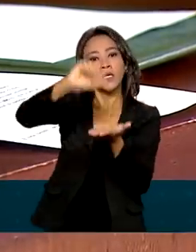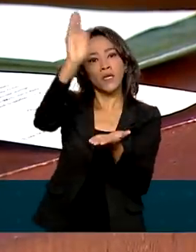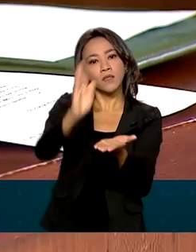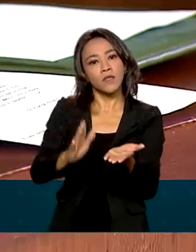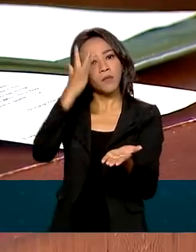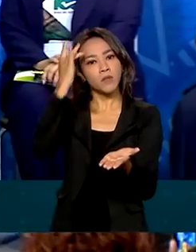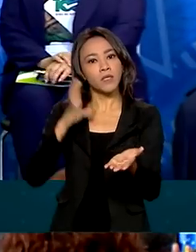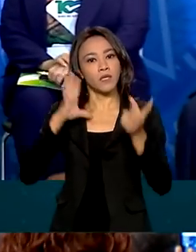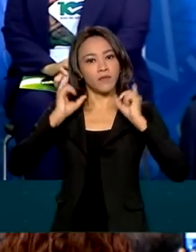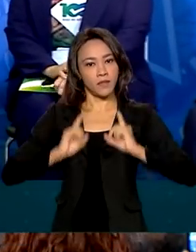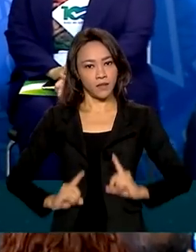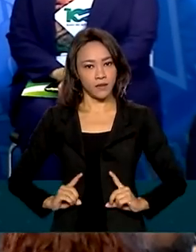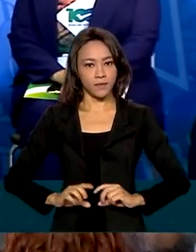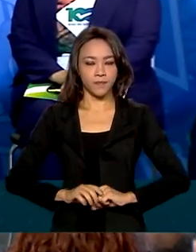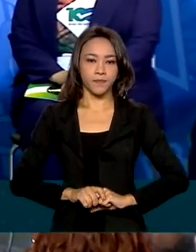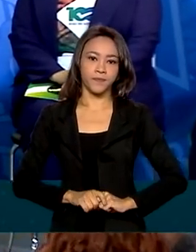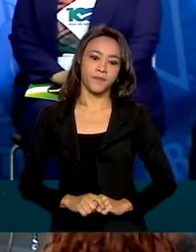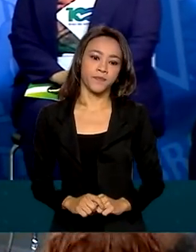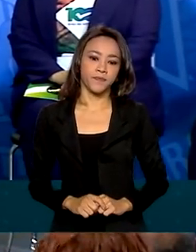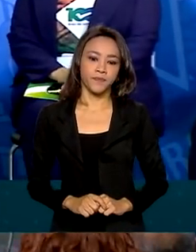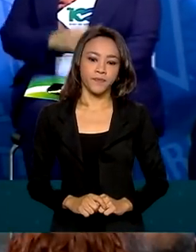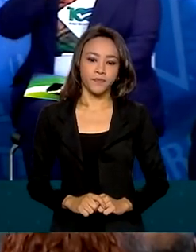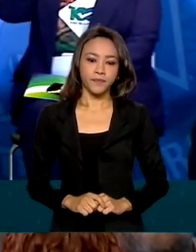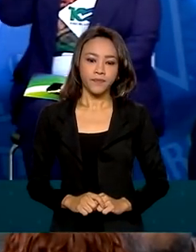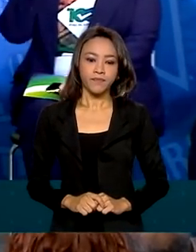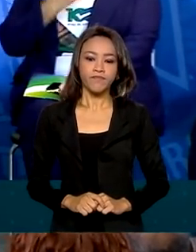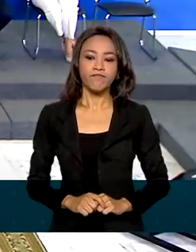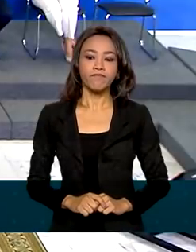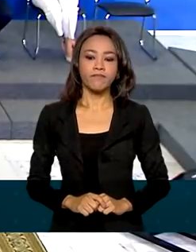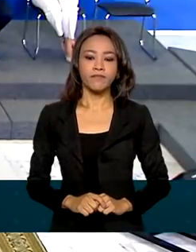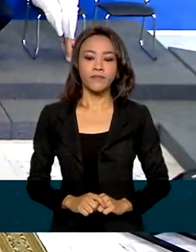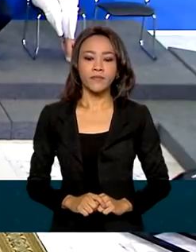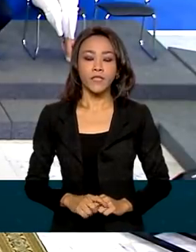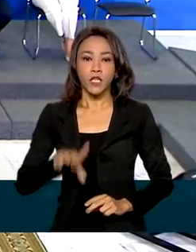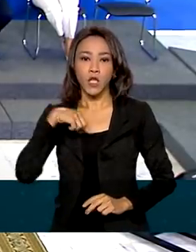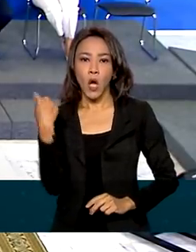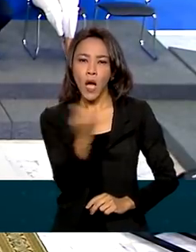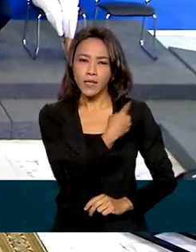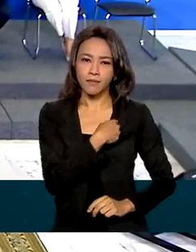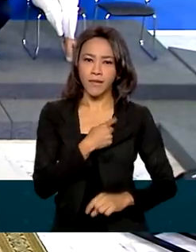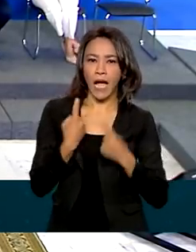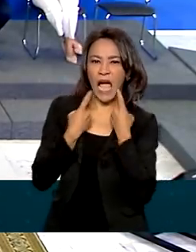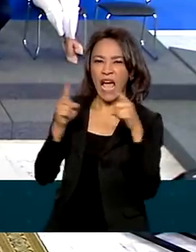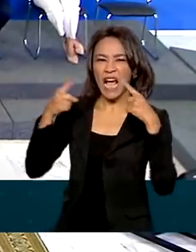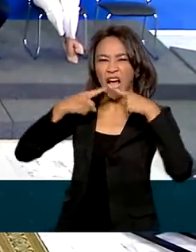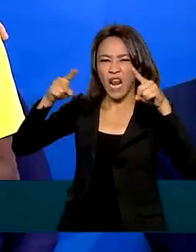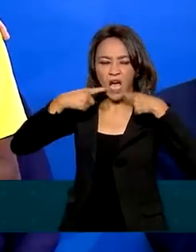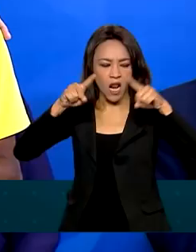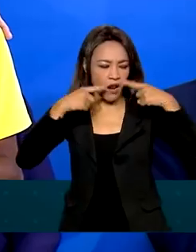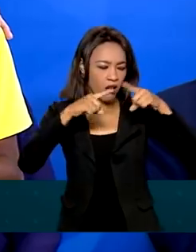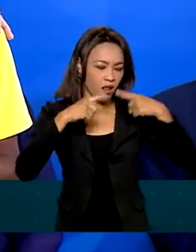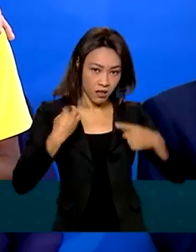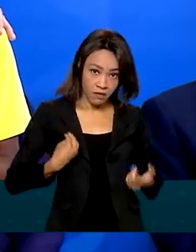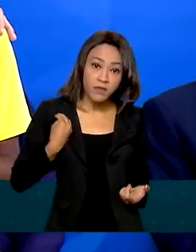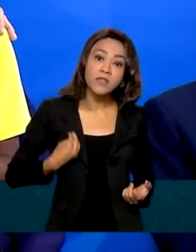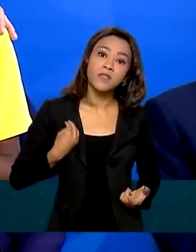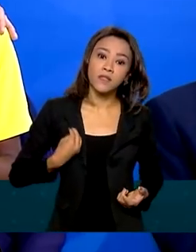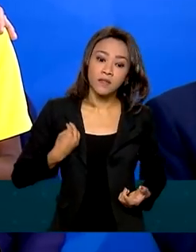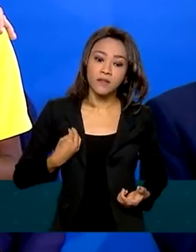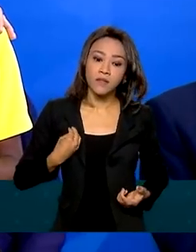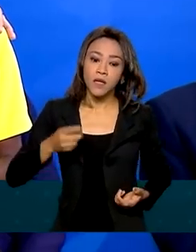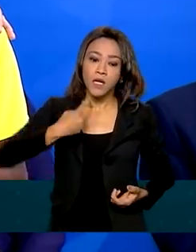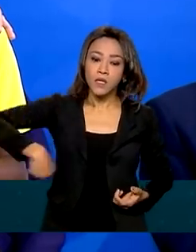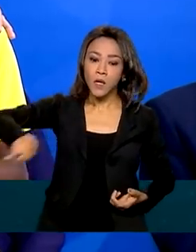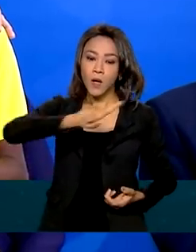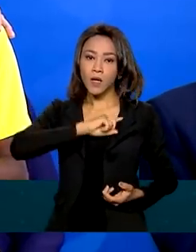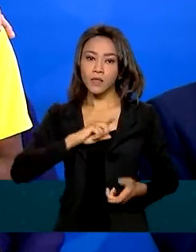Deficiência. Quando muitos de nós reclamam da vida, nós